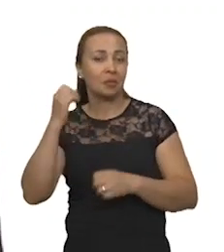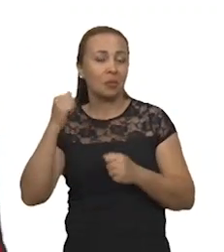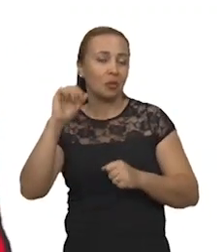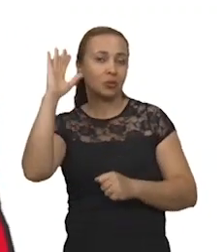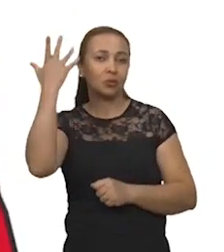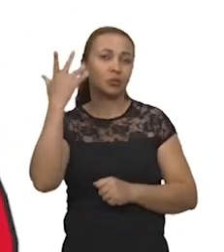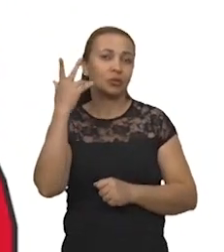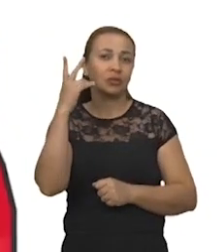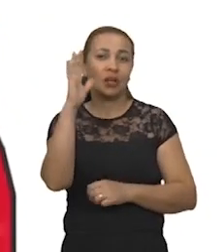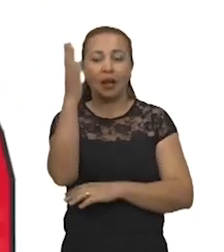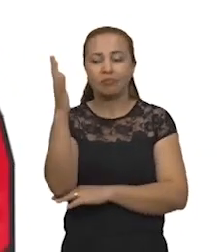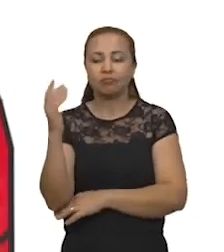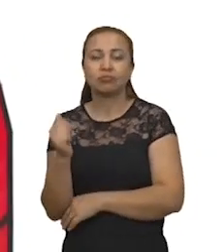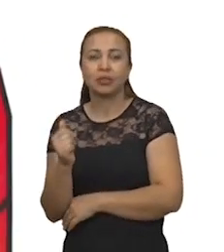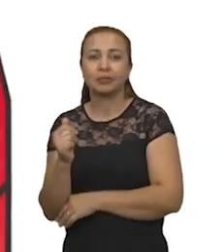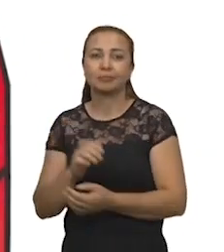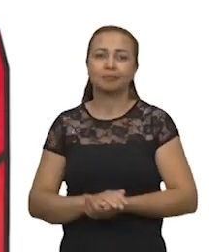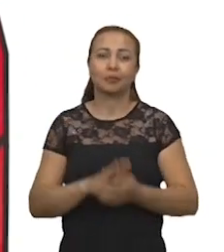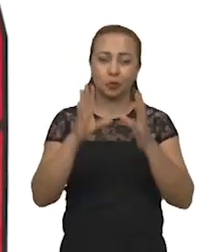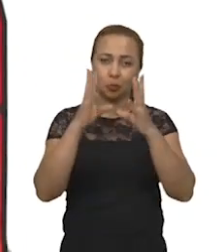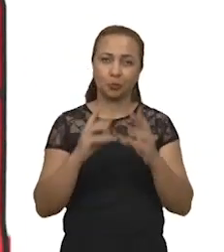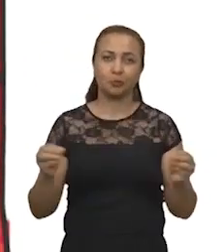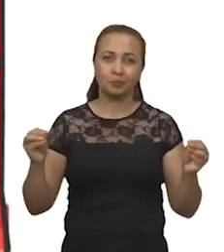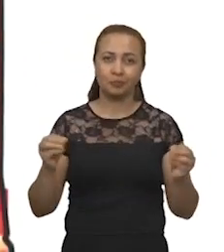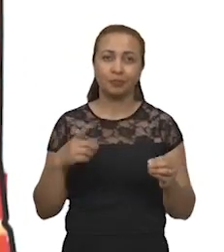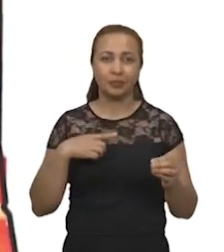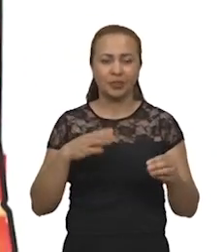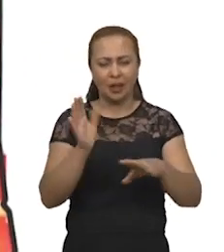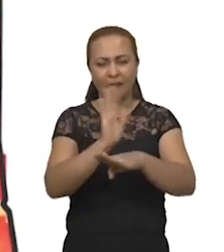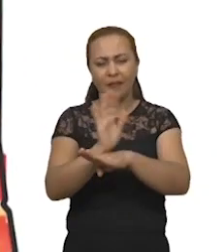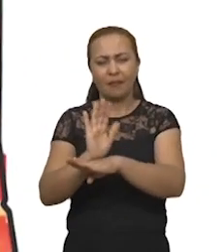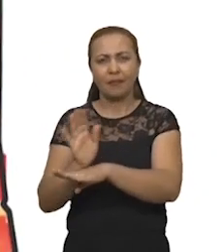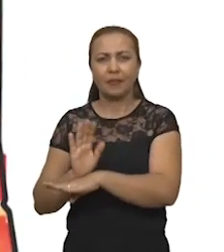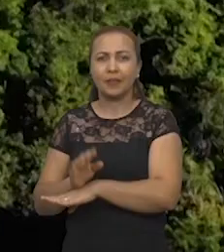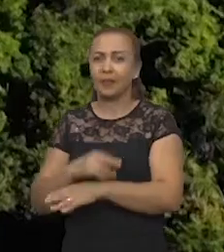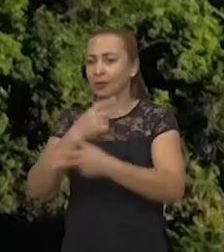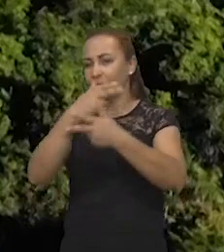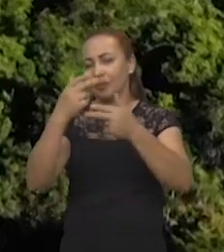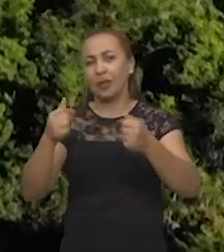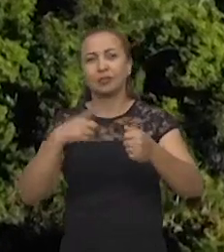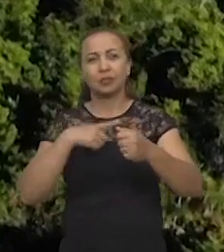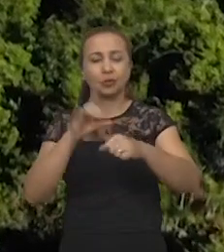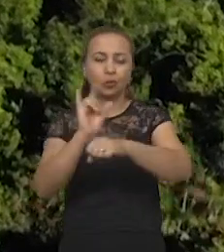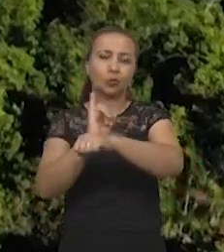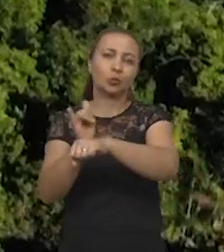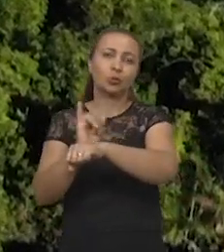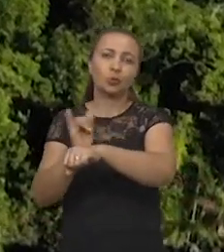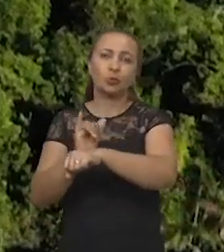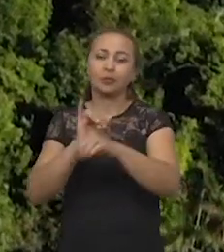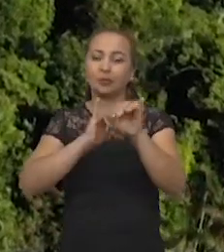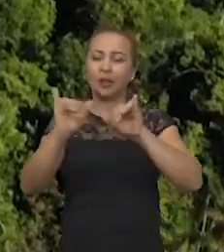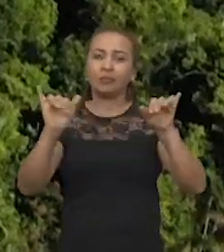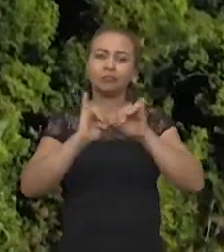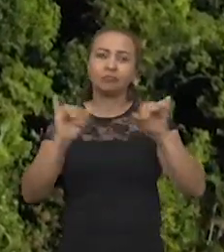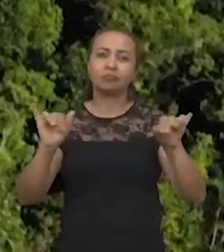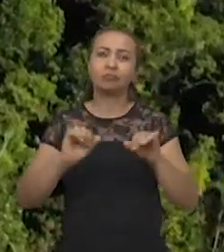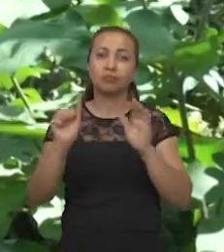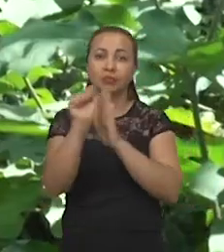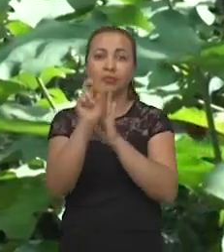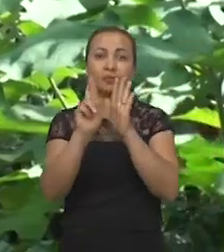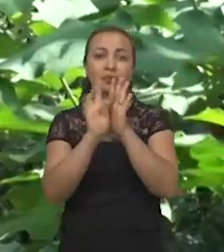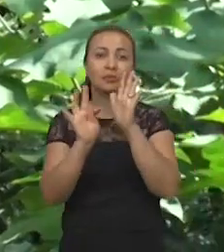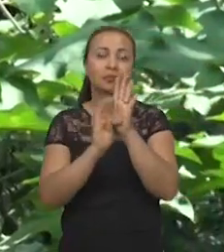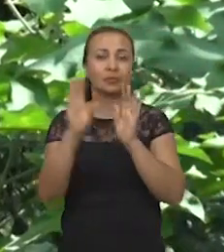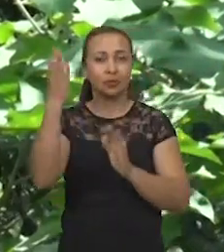ocorrência dessas espécies. Temos também uma série de vídeos que a gente publica no YouTube e temos publicado também artigos